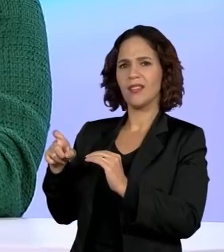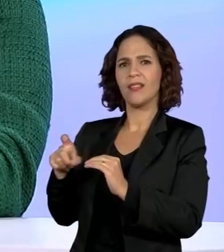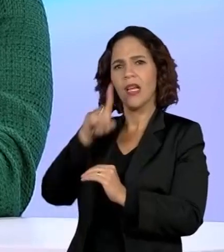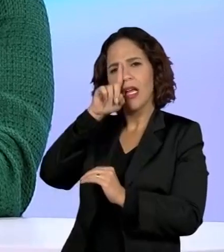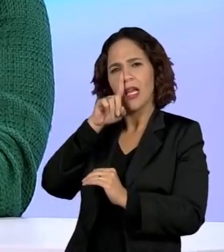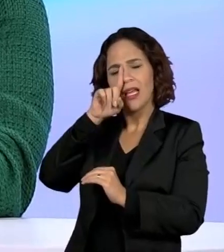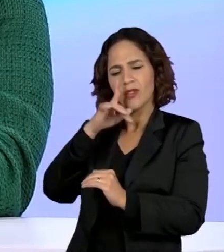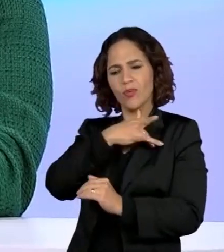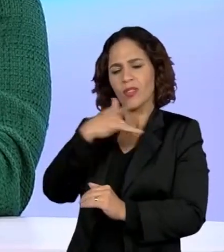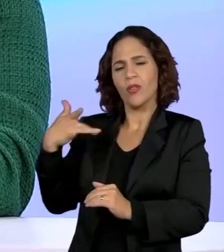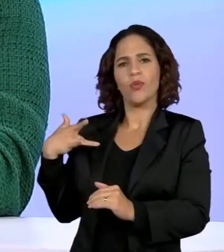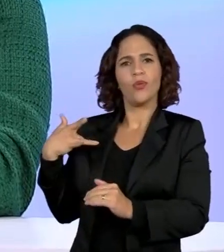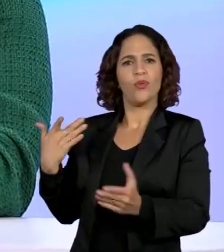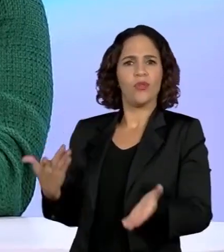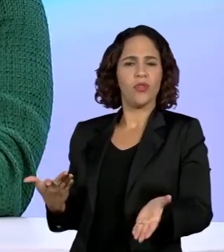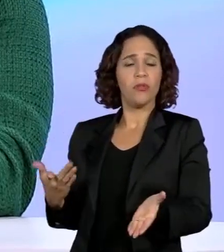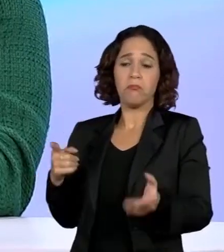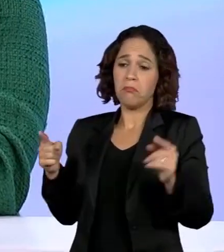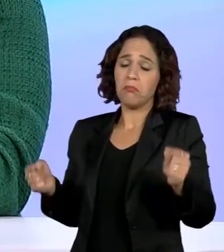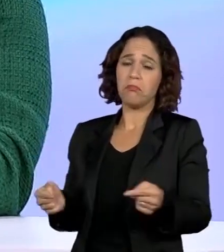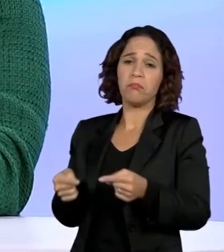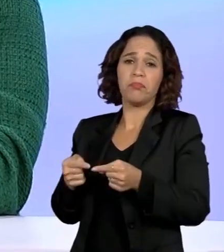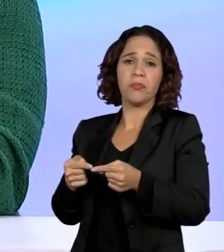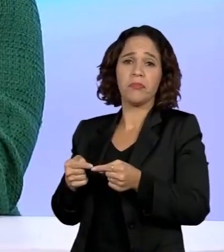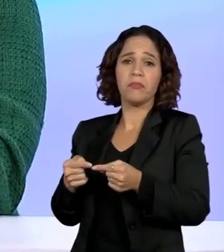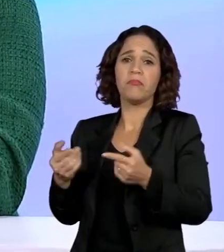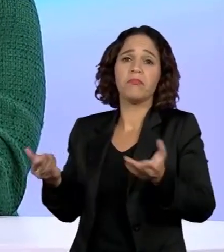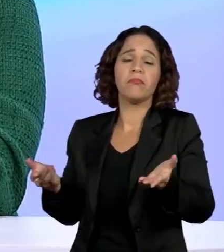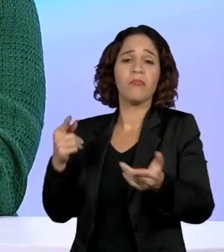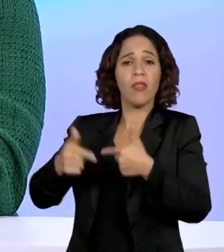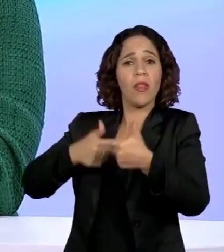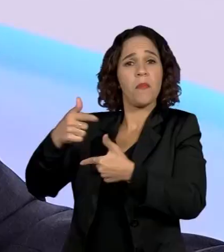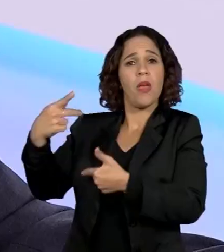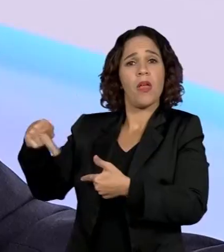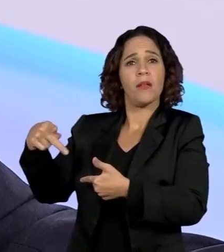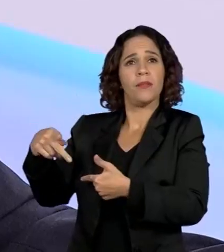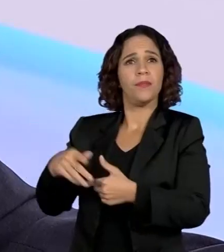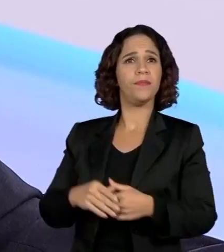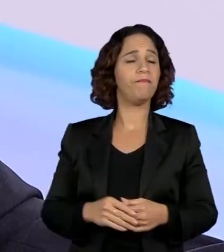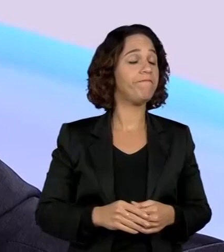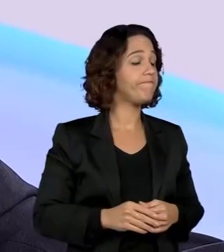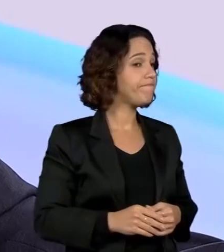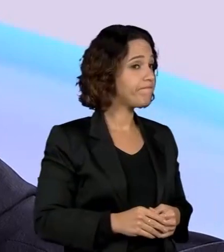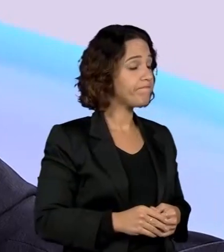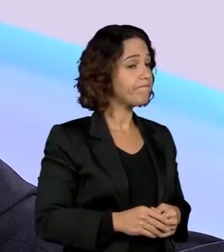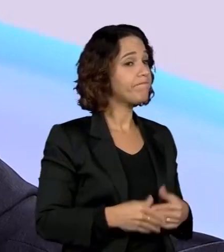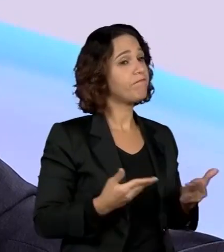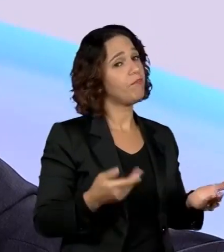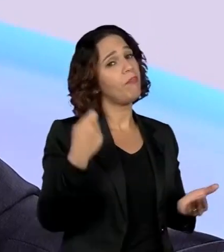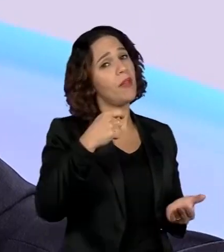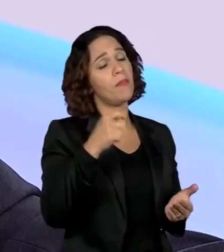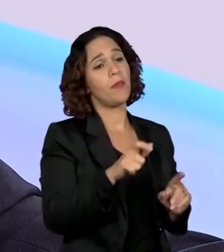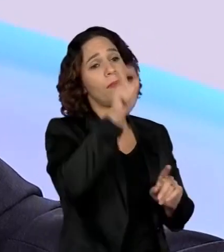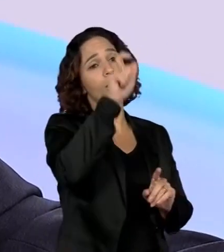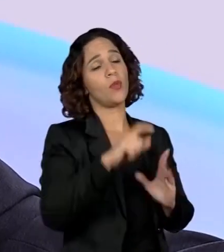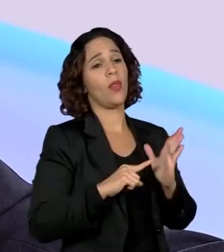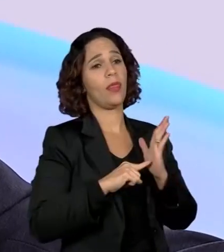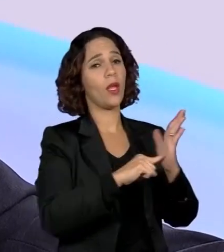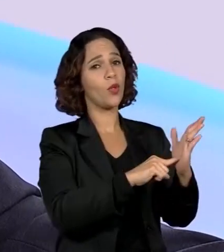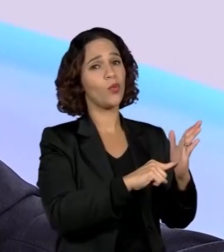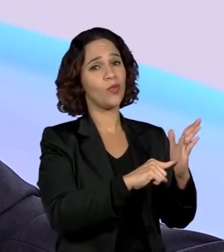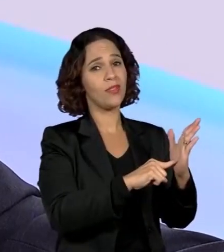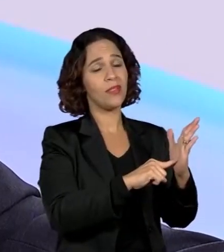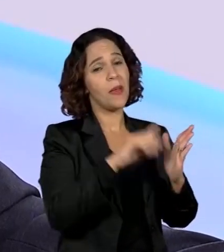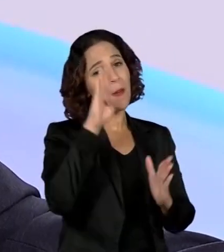em risco, isso está diretamente relacionado com o ofício dela, né? Precisa que alguém o denuncie principalmente no